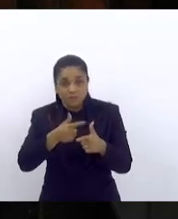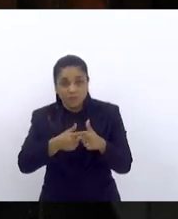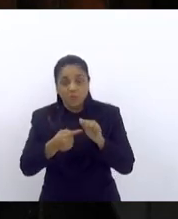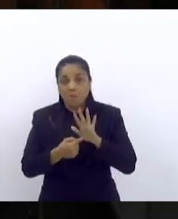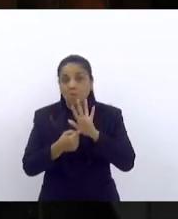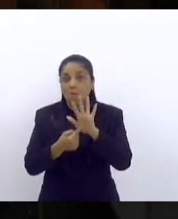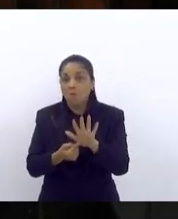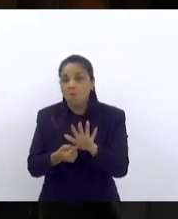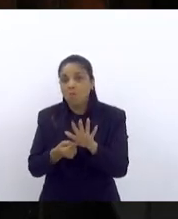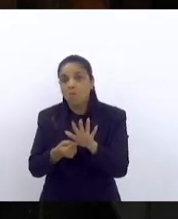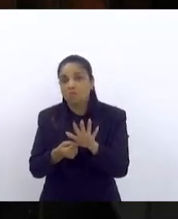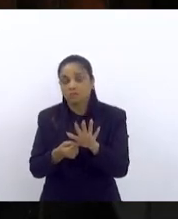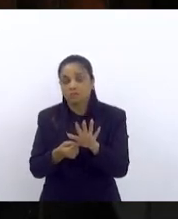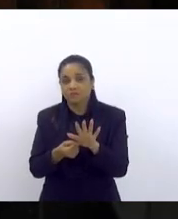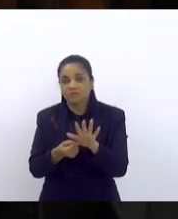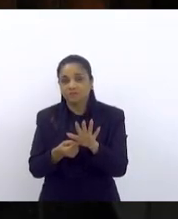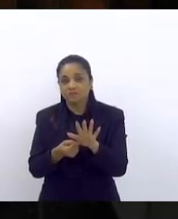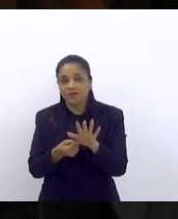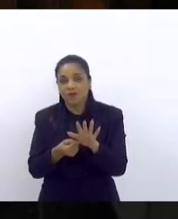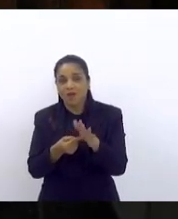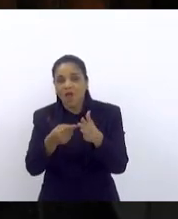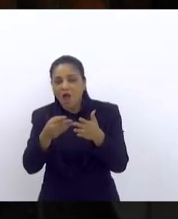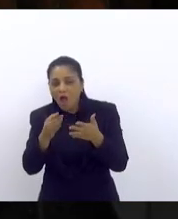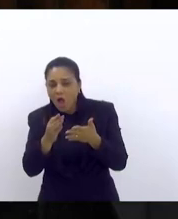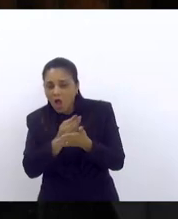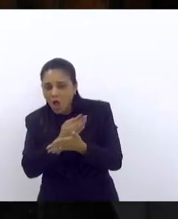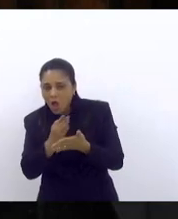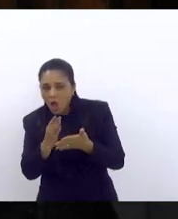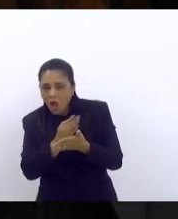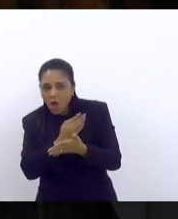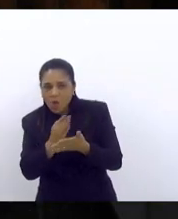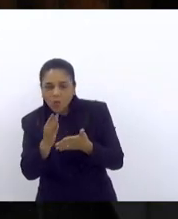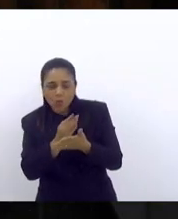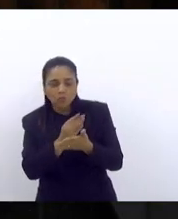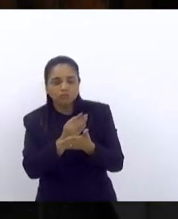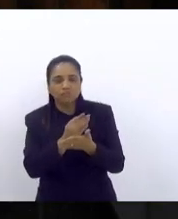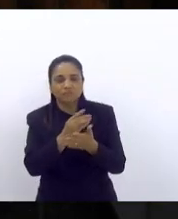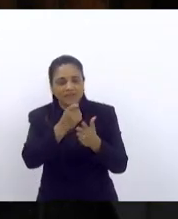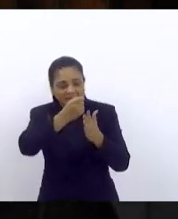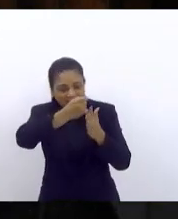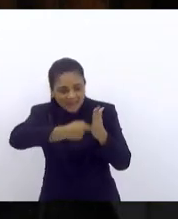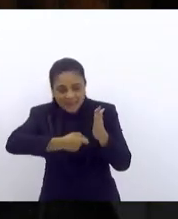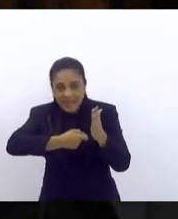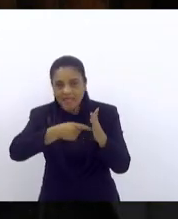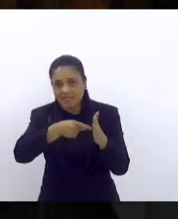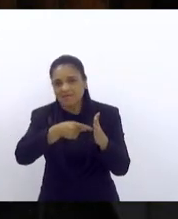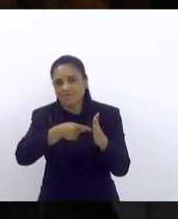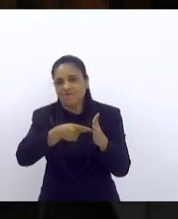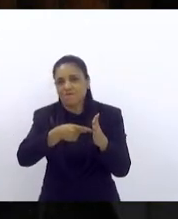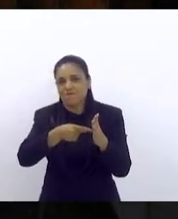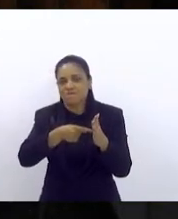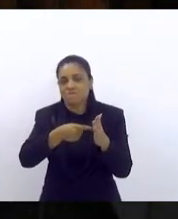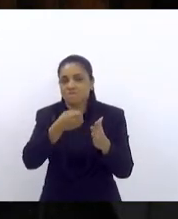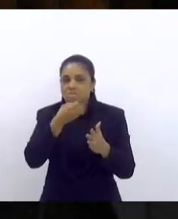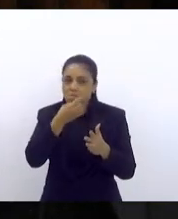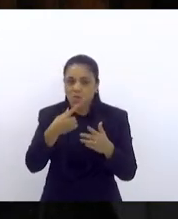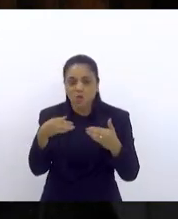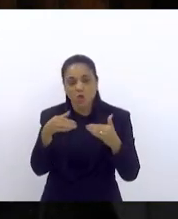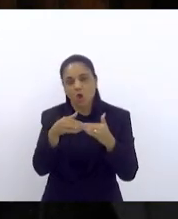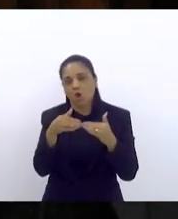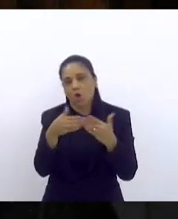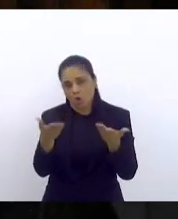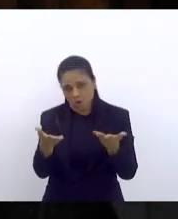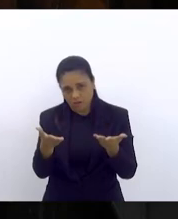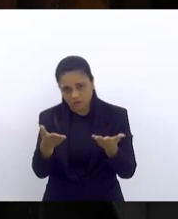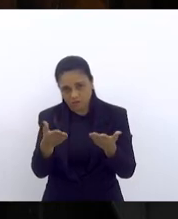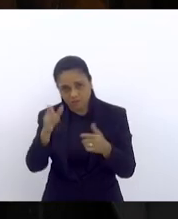alguma forma de subsídio tarifário eu venho dizendo ao